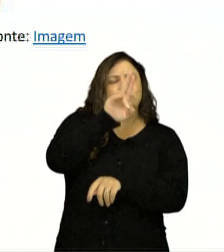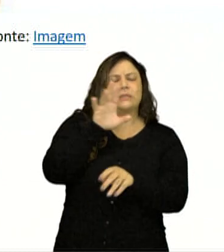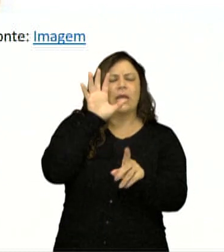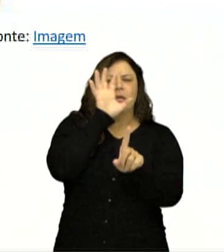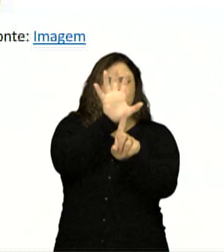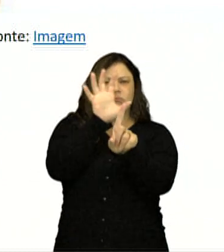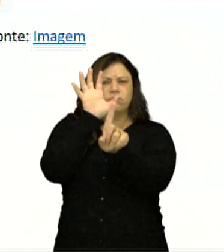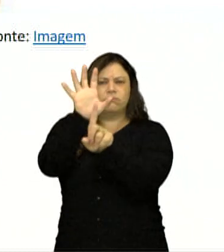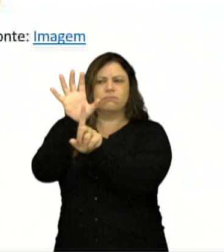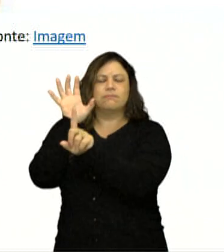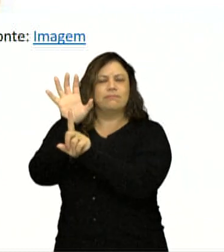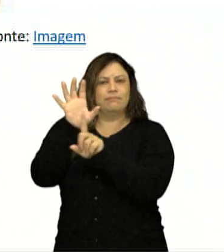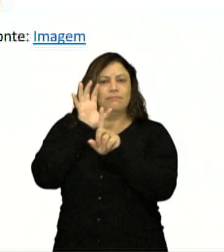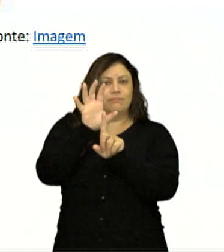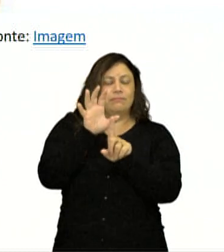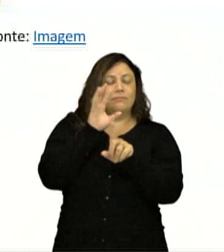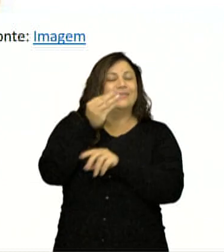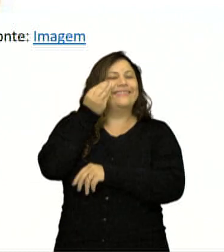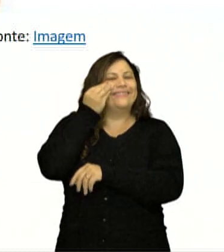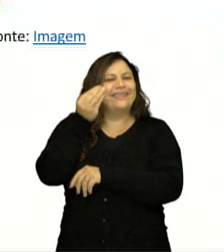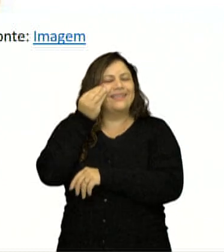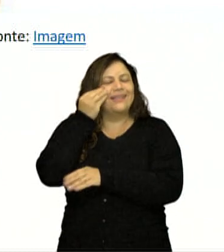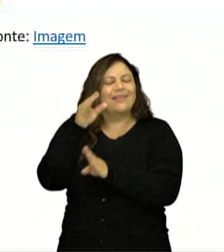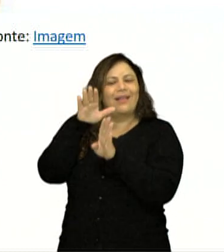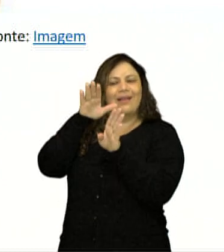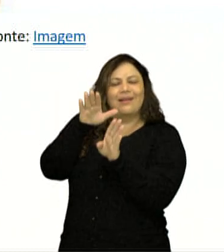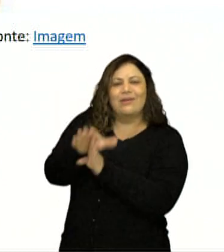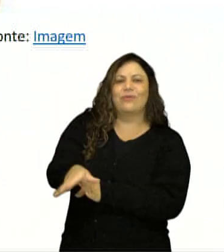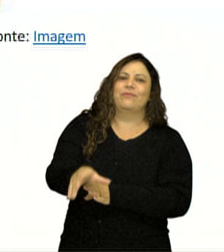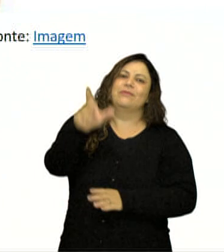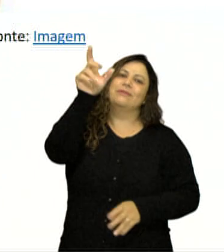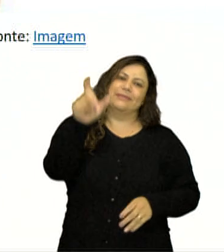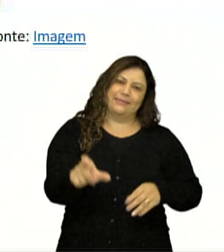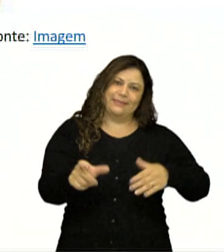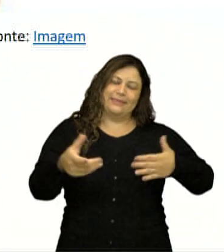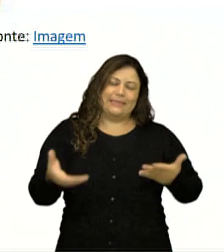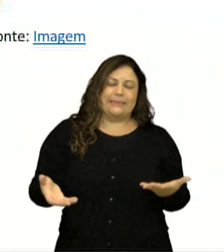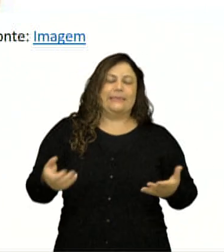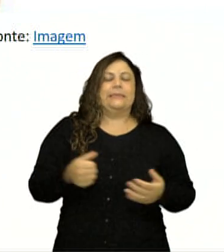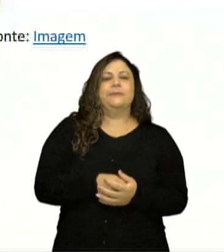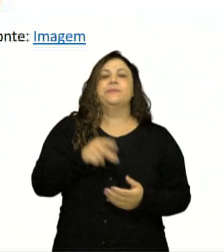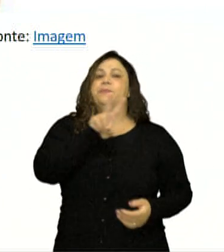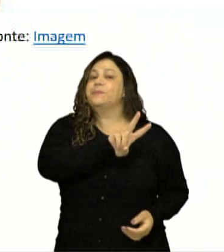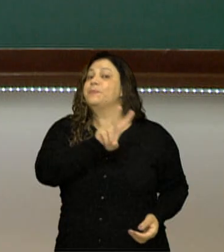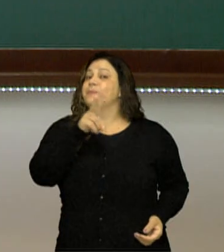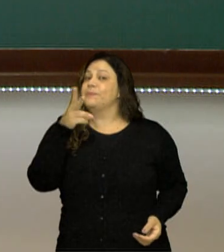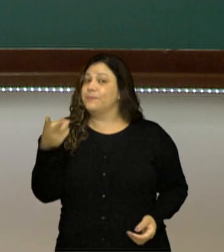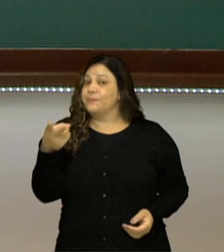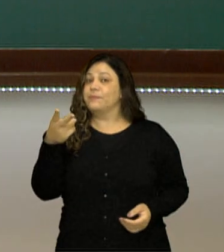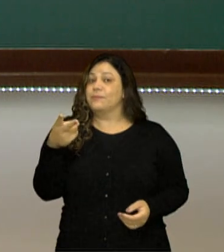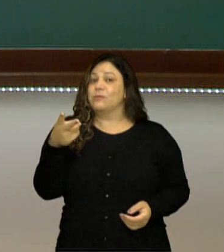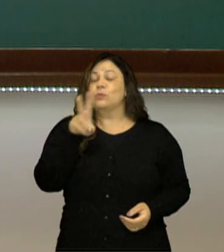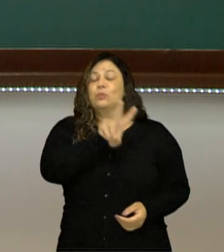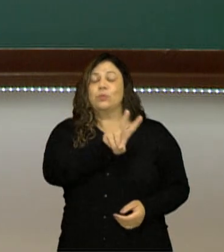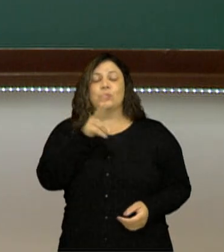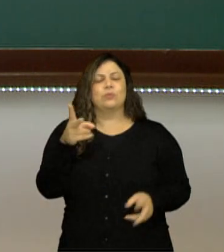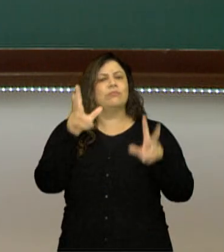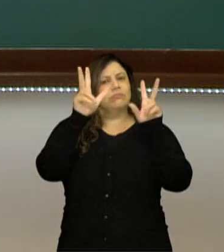persuadir, para tentar convencer alguém. Vejam que persuasão e argumentação, elas caminham